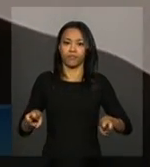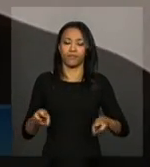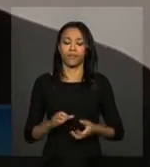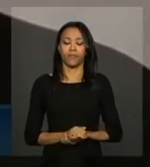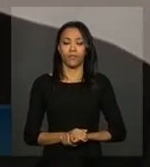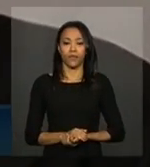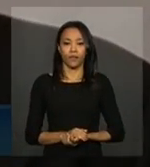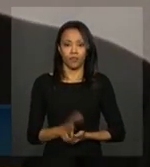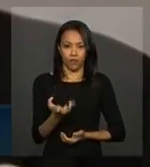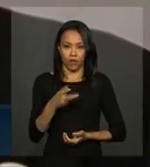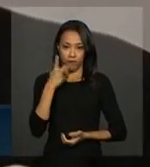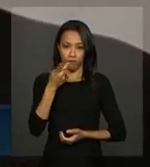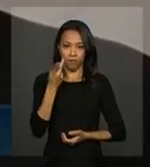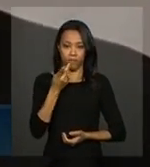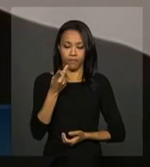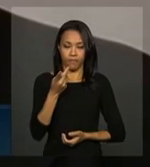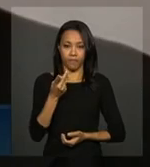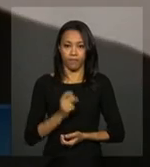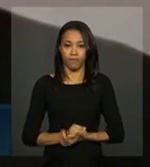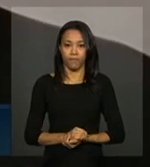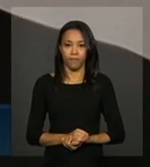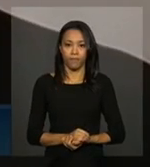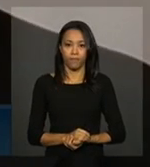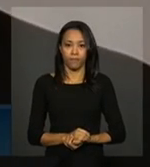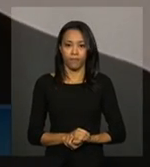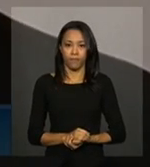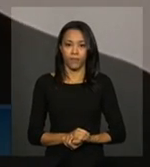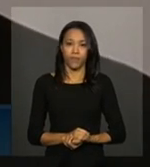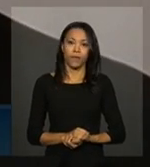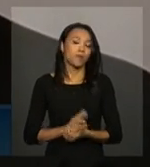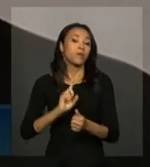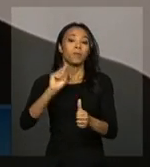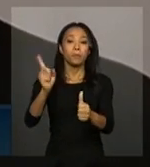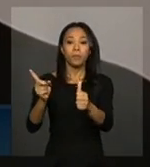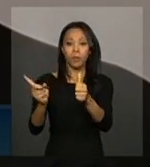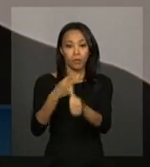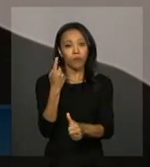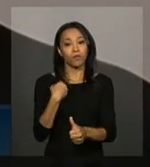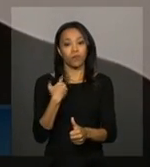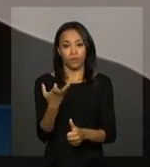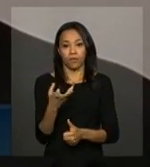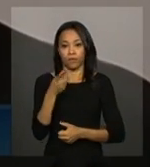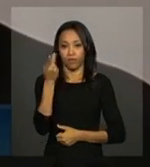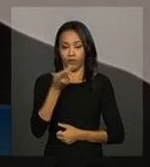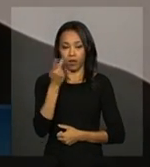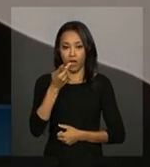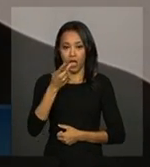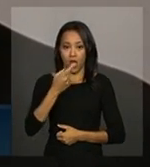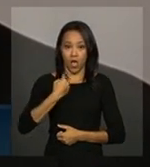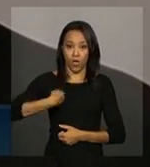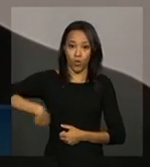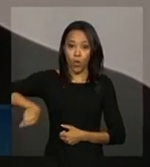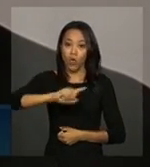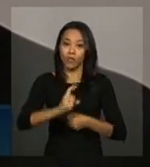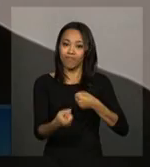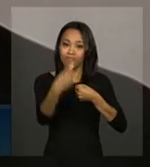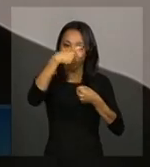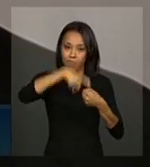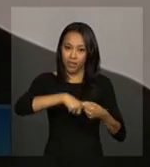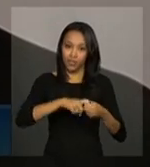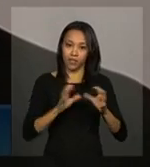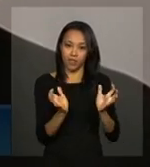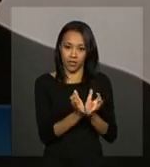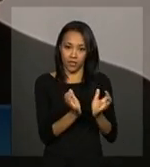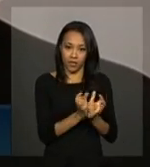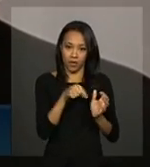que a primeira que eu queria enfatizar é a nossa parceria com a State